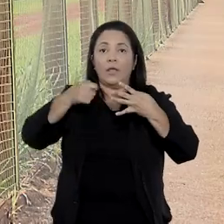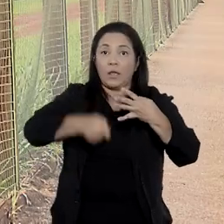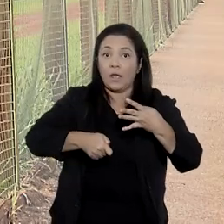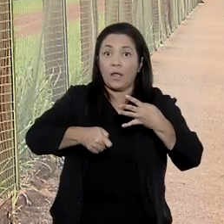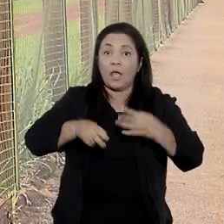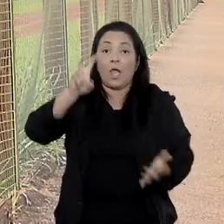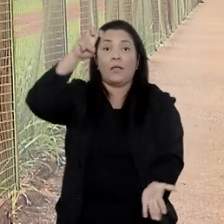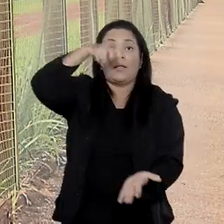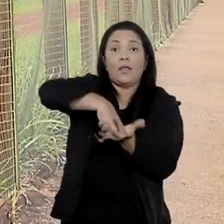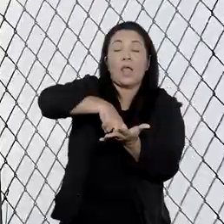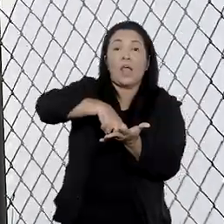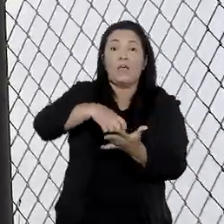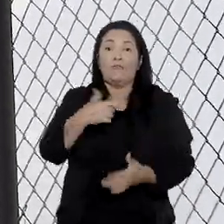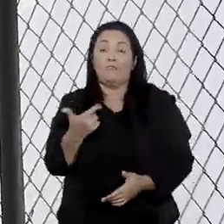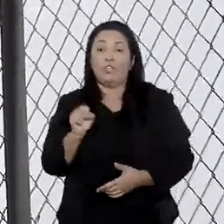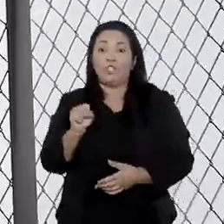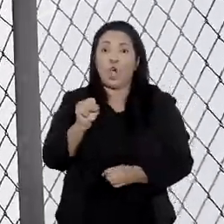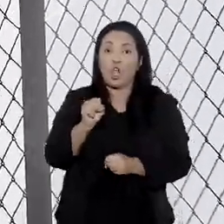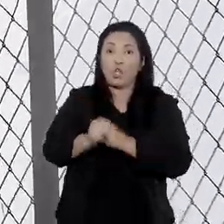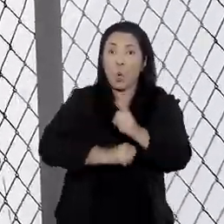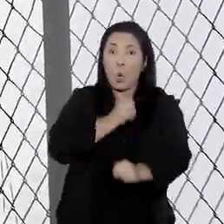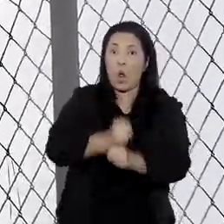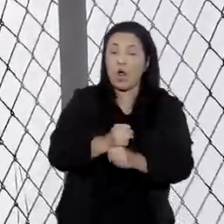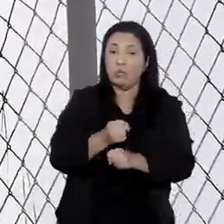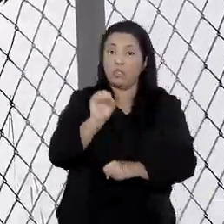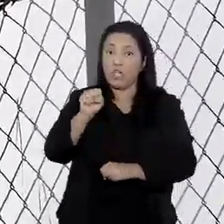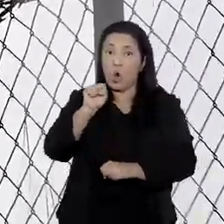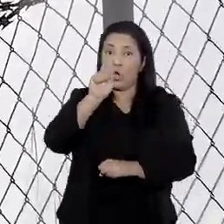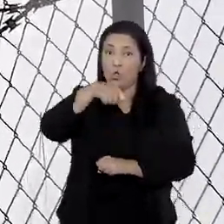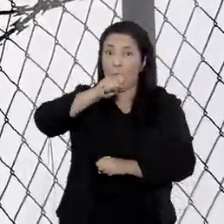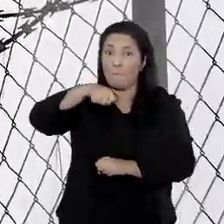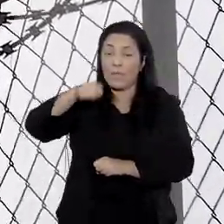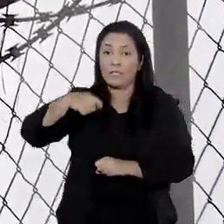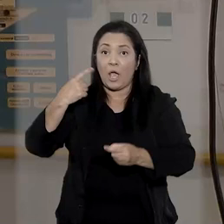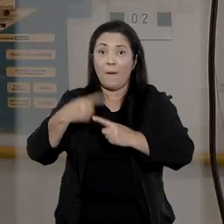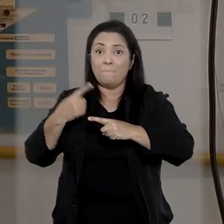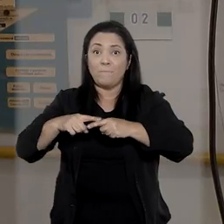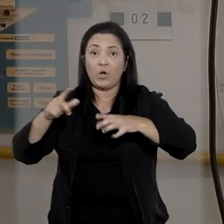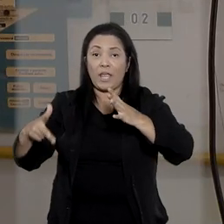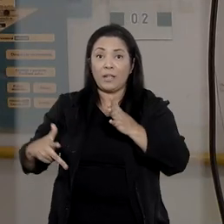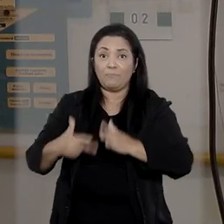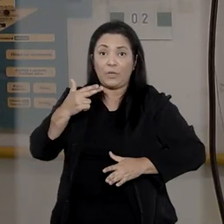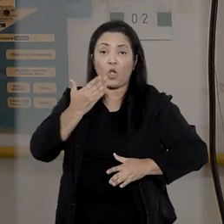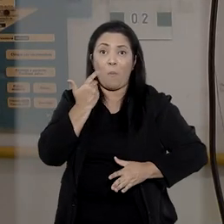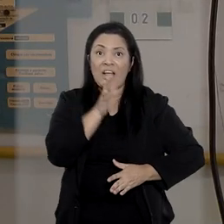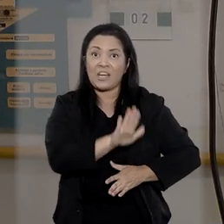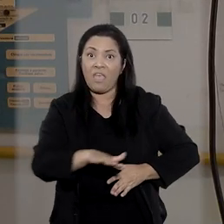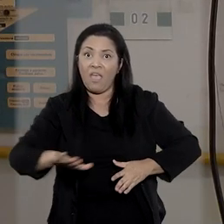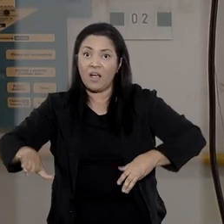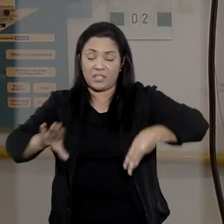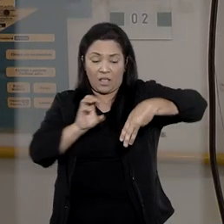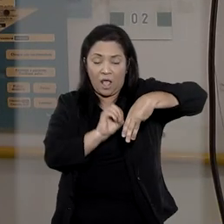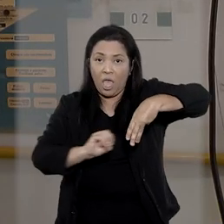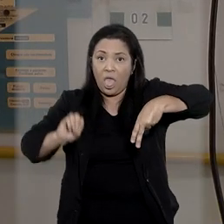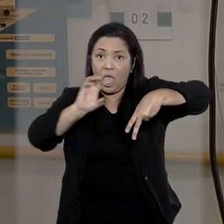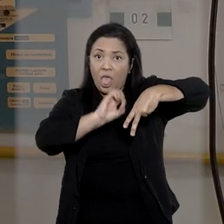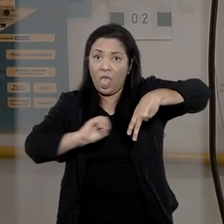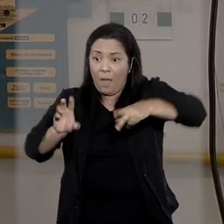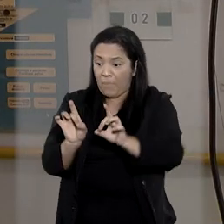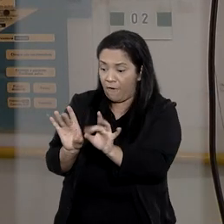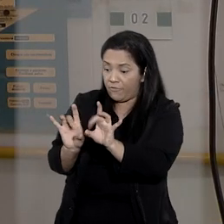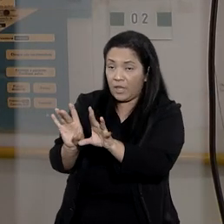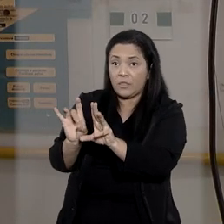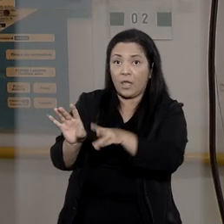foi condenado a 21 anos e 8 meses de prisão pela morte e retirada de órgãos de uma criança no curso de um